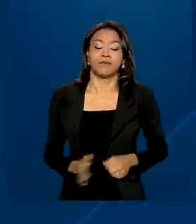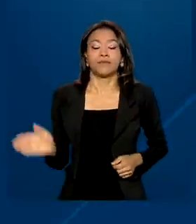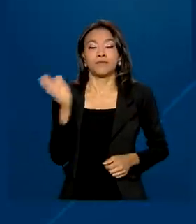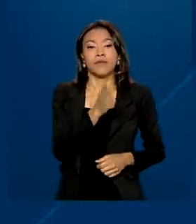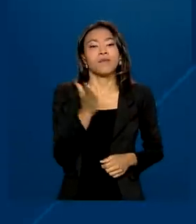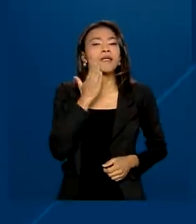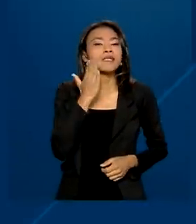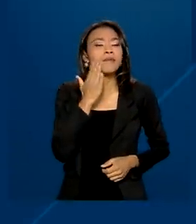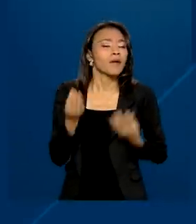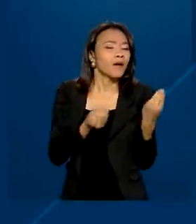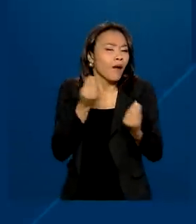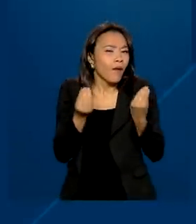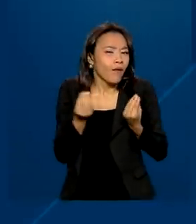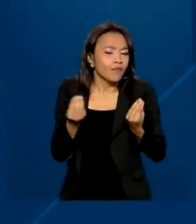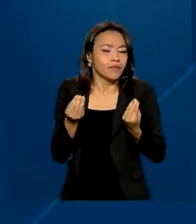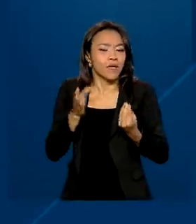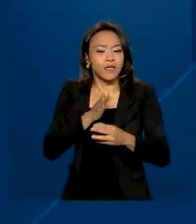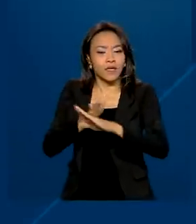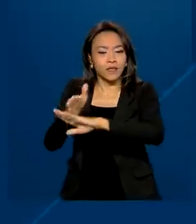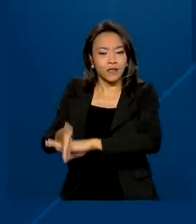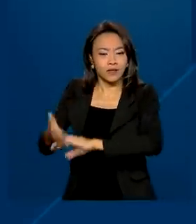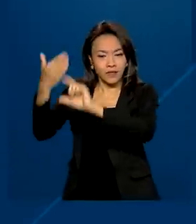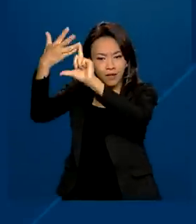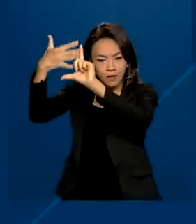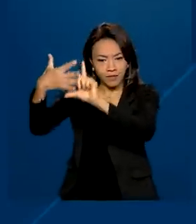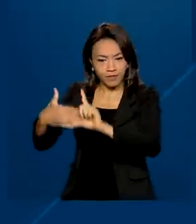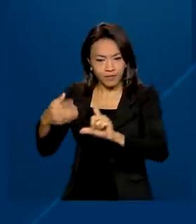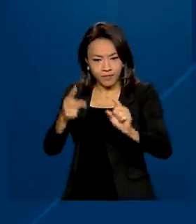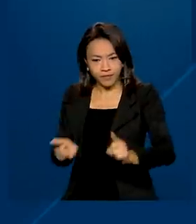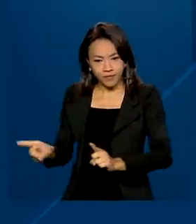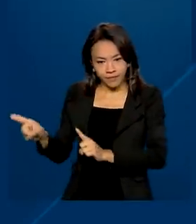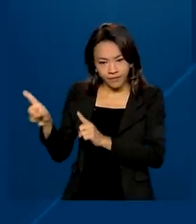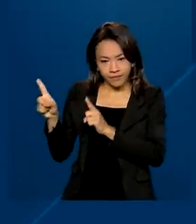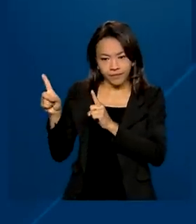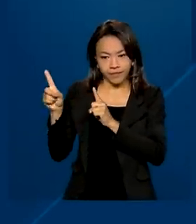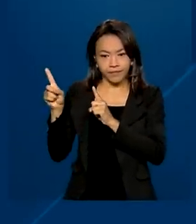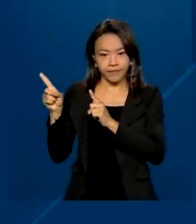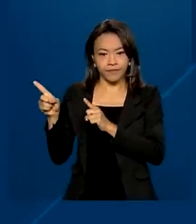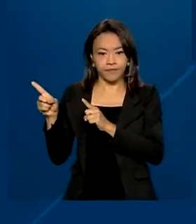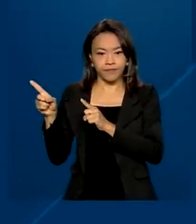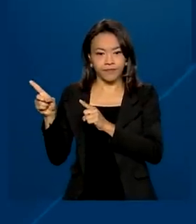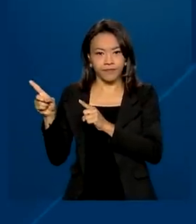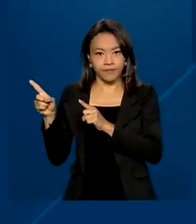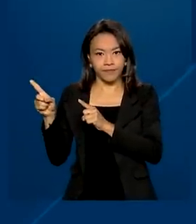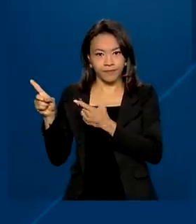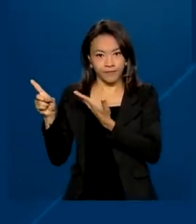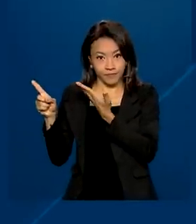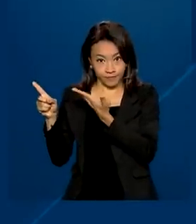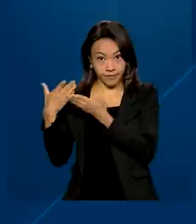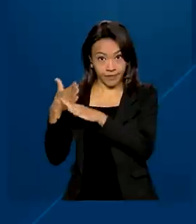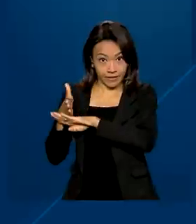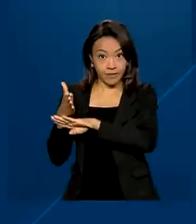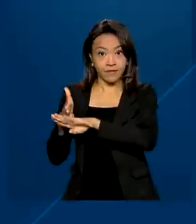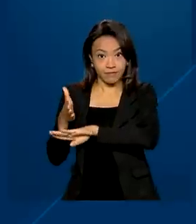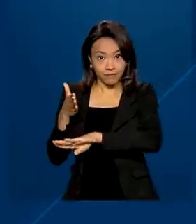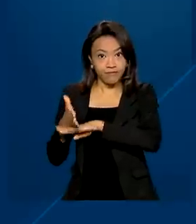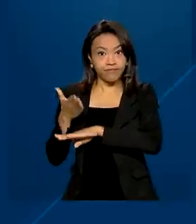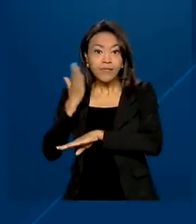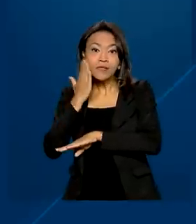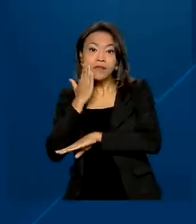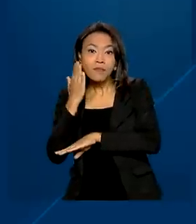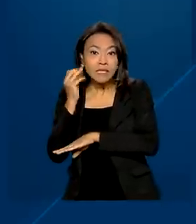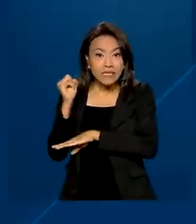consultar, basta acessar o site valoresareceber.bcb.gov.br. É